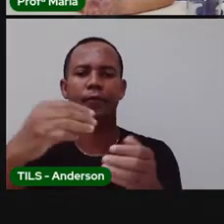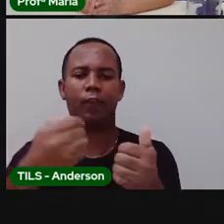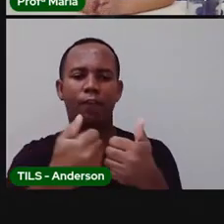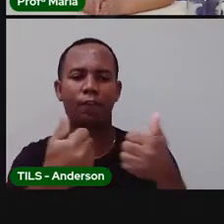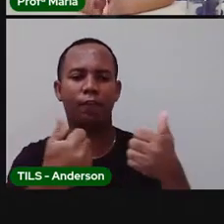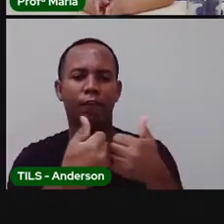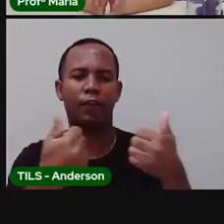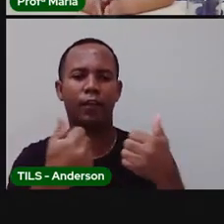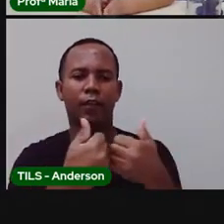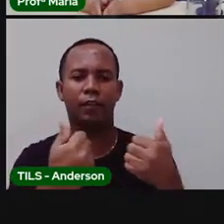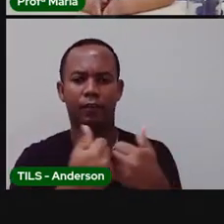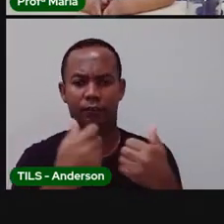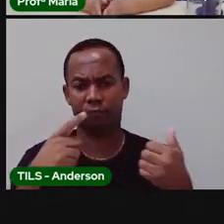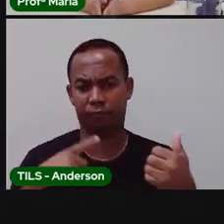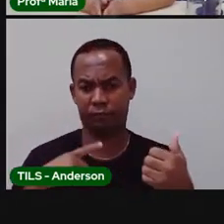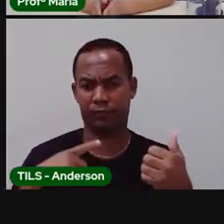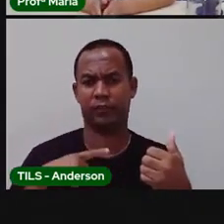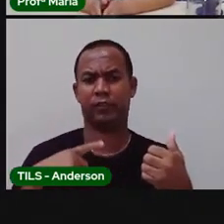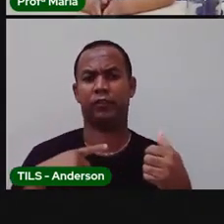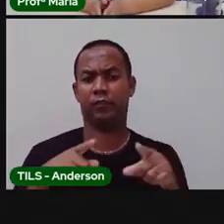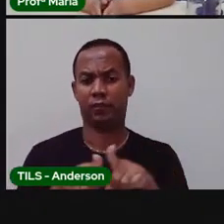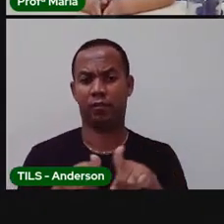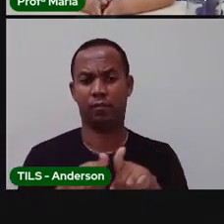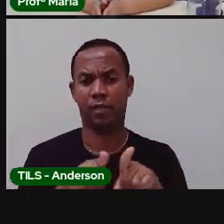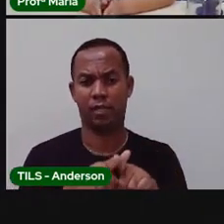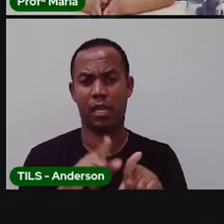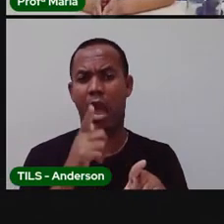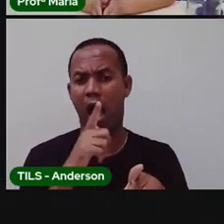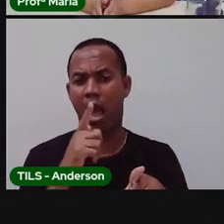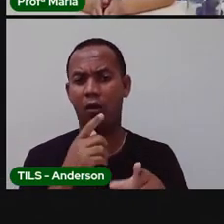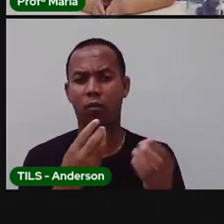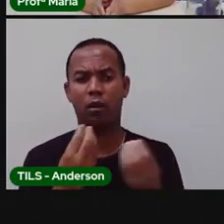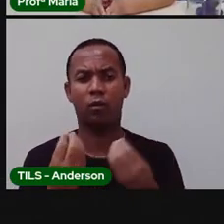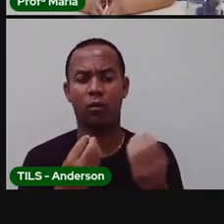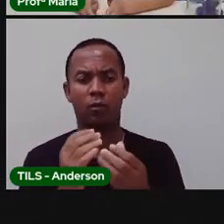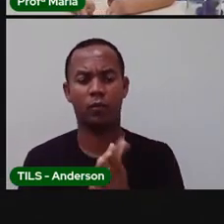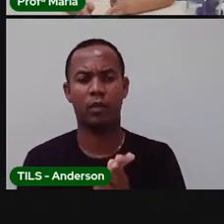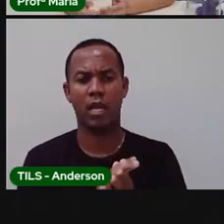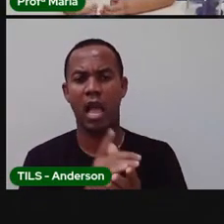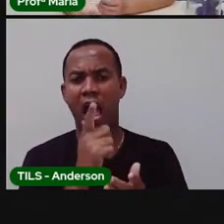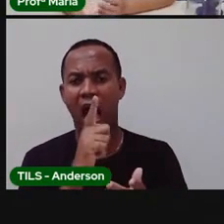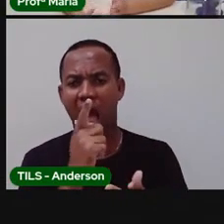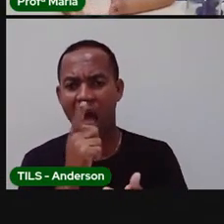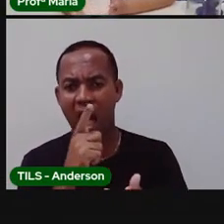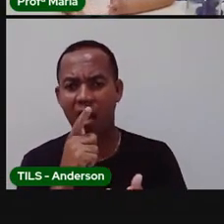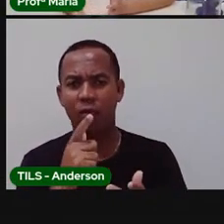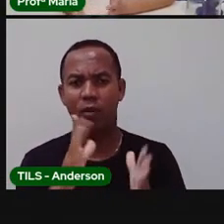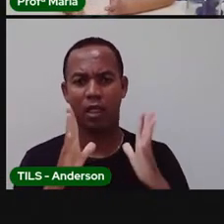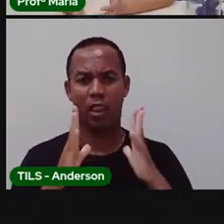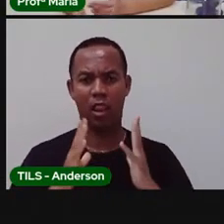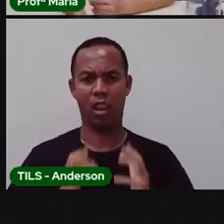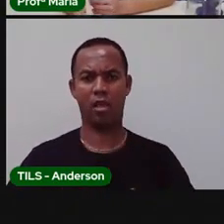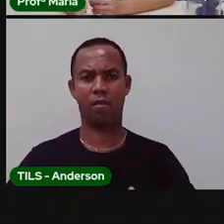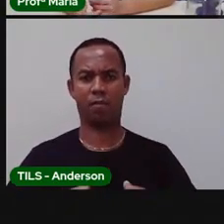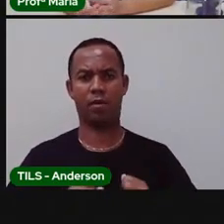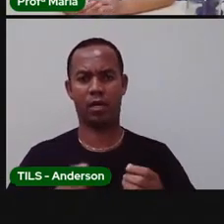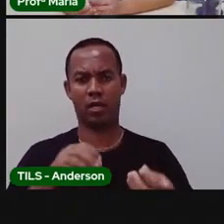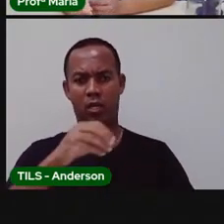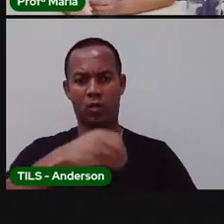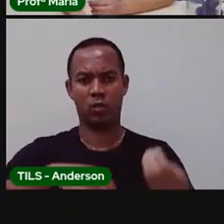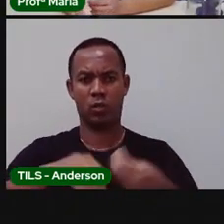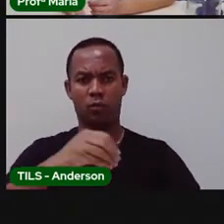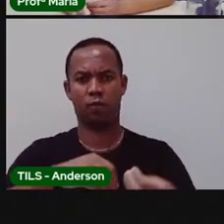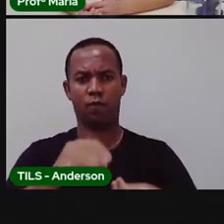Pronto. Esses vizinhos também se beneficiam de feira, né? Tipo, a água que é tratada aqui em feira, ela vai